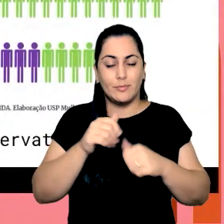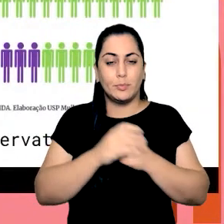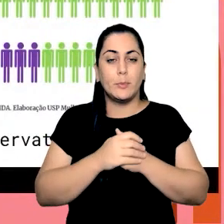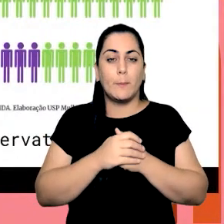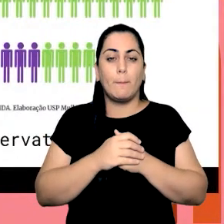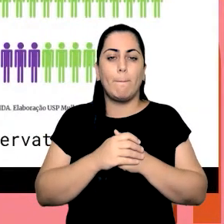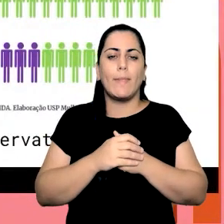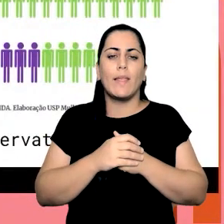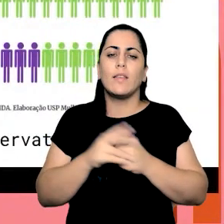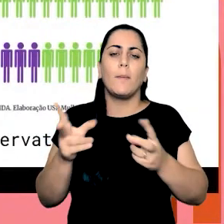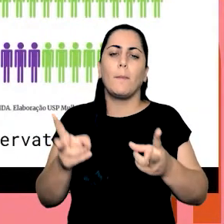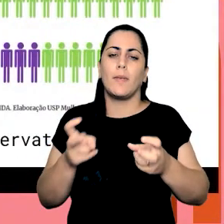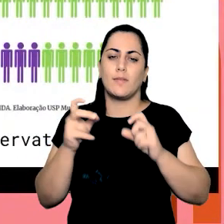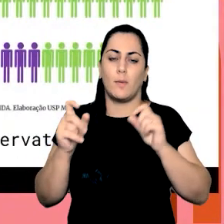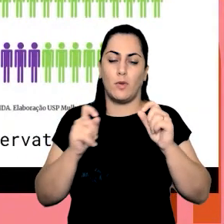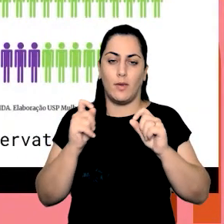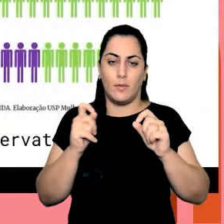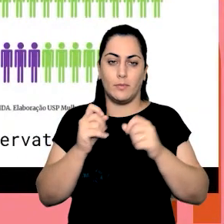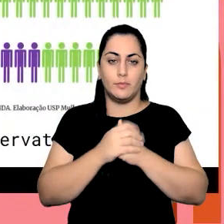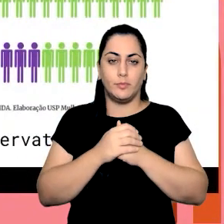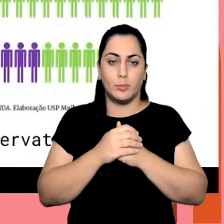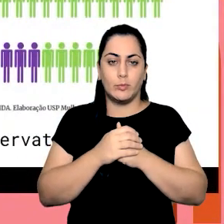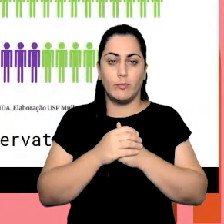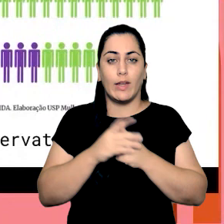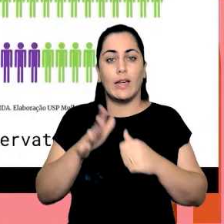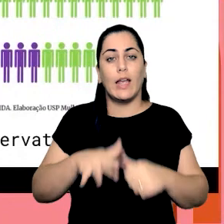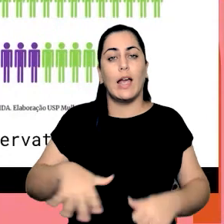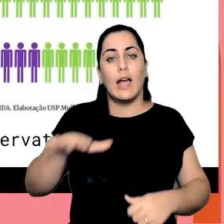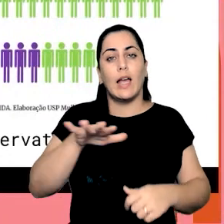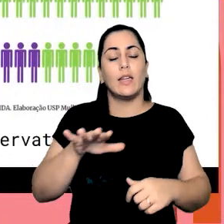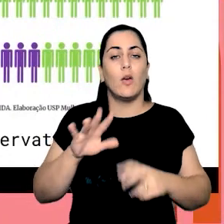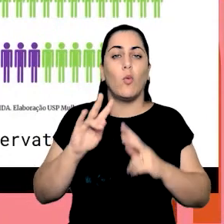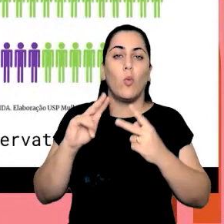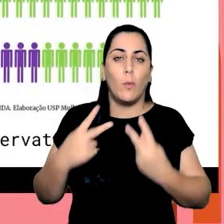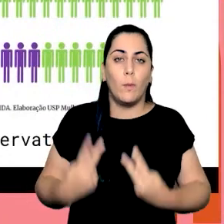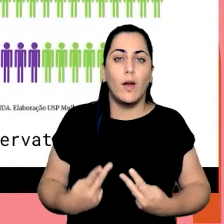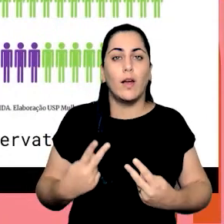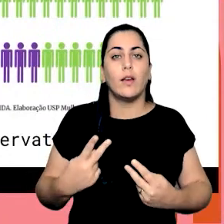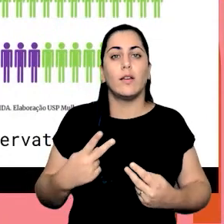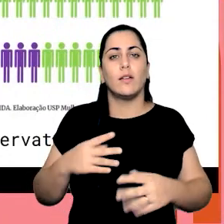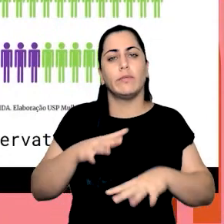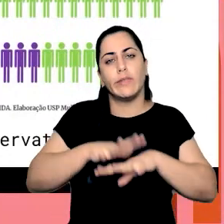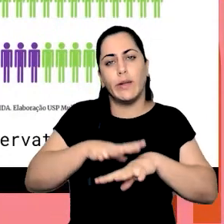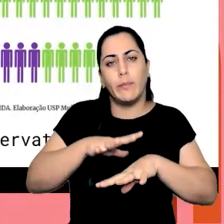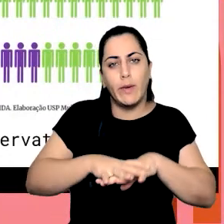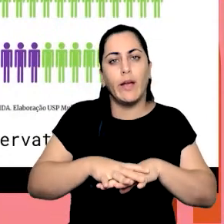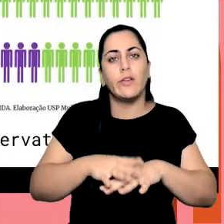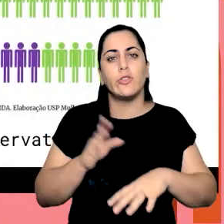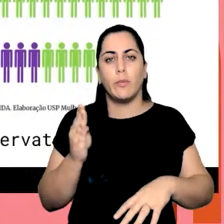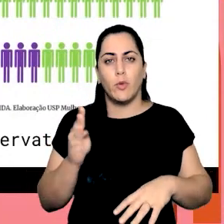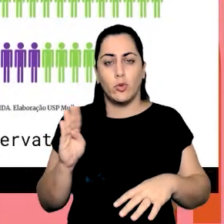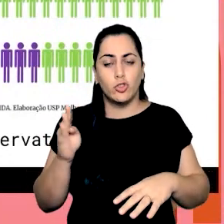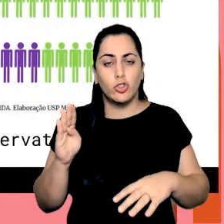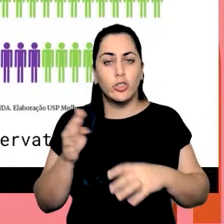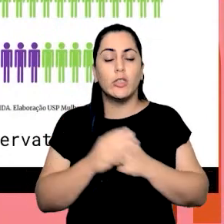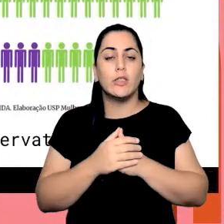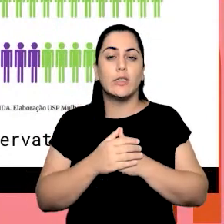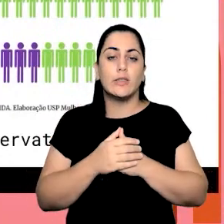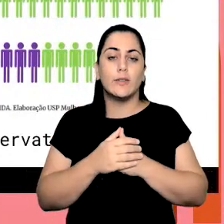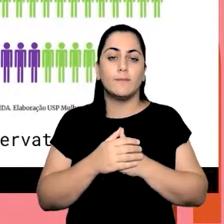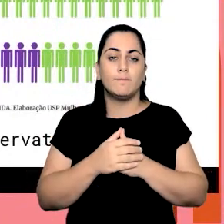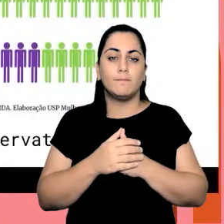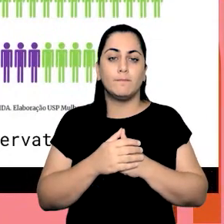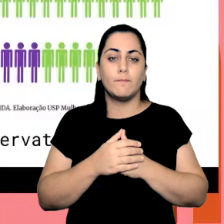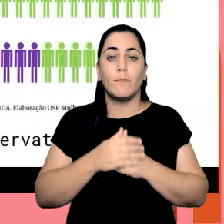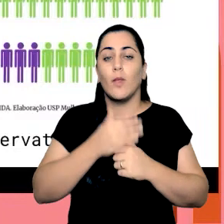então o a gente nota é indo para as áreas de humanas exatas e biológicas os o o